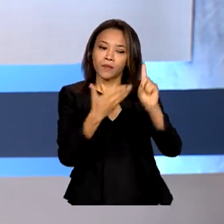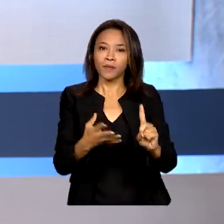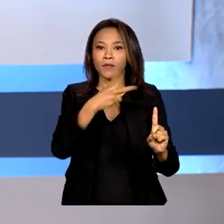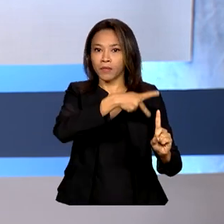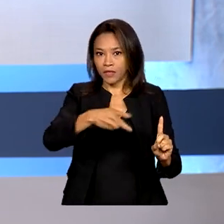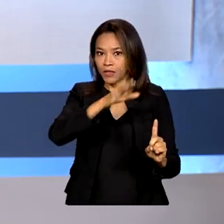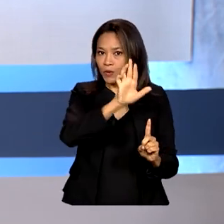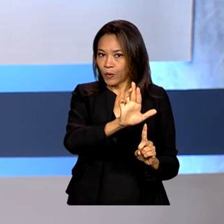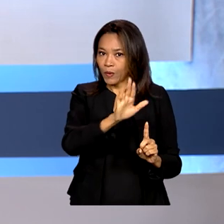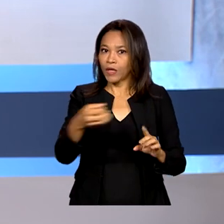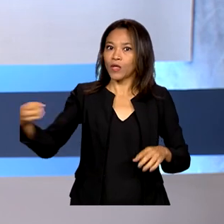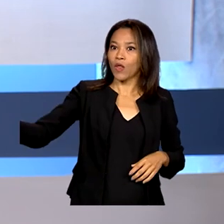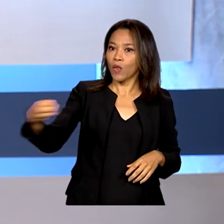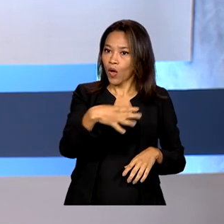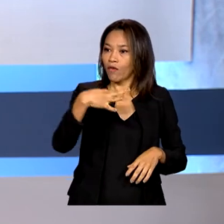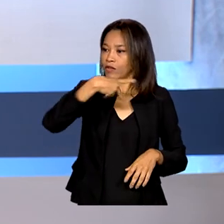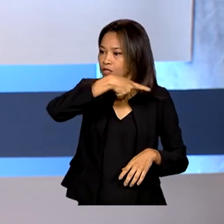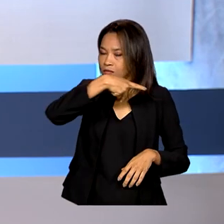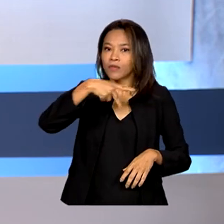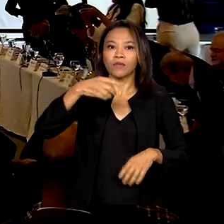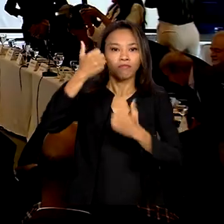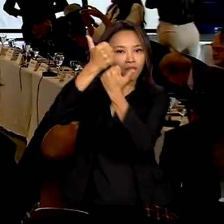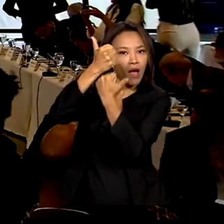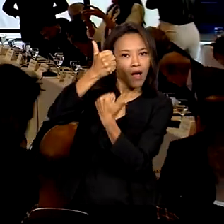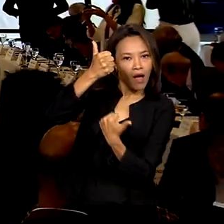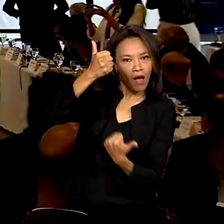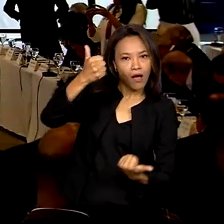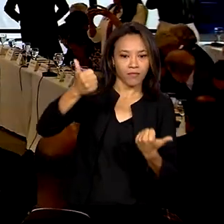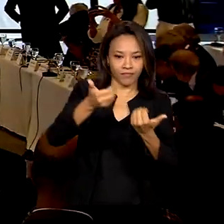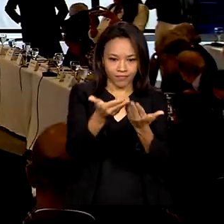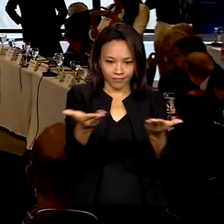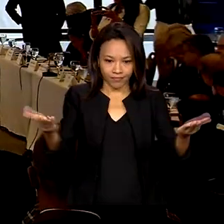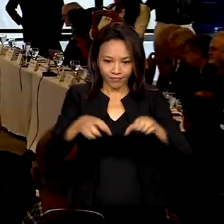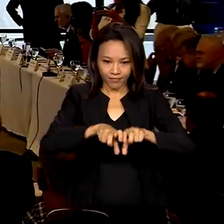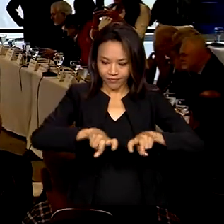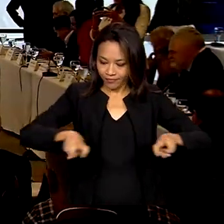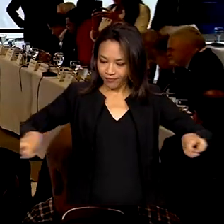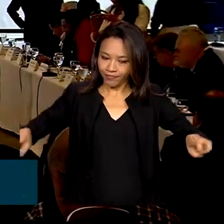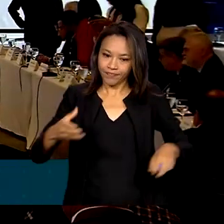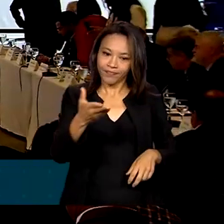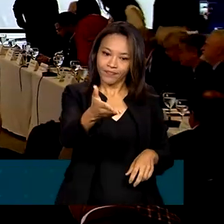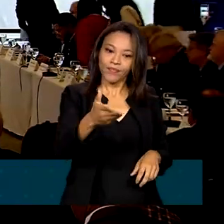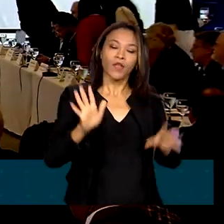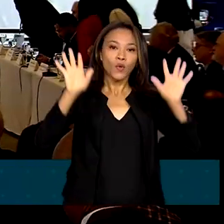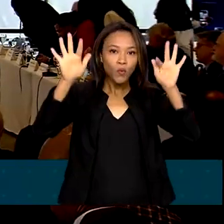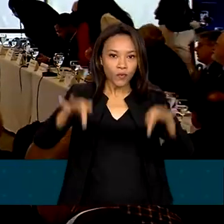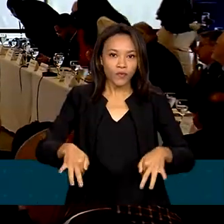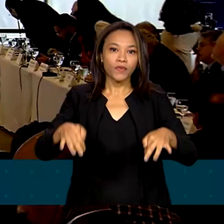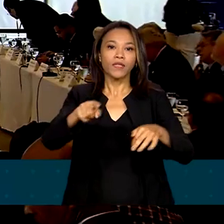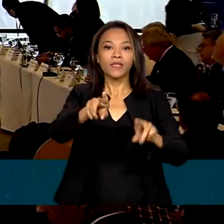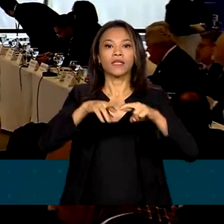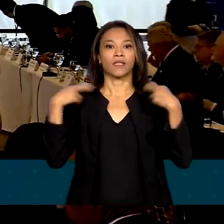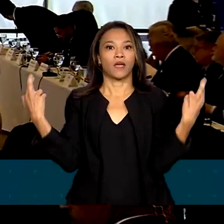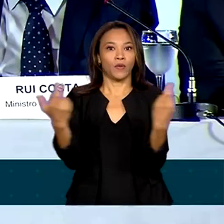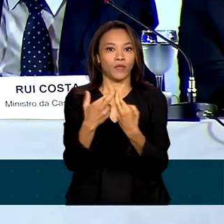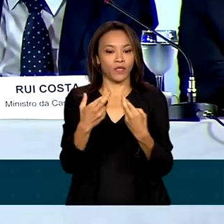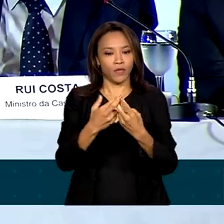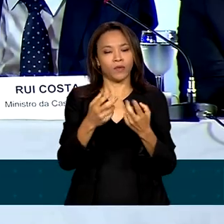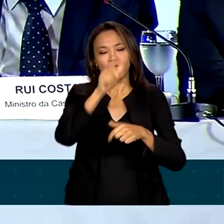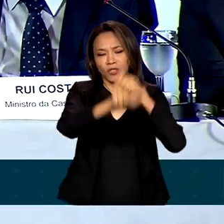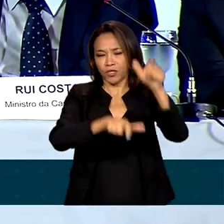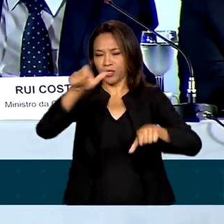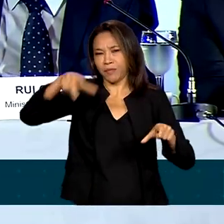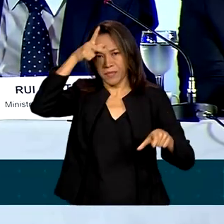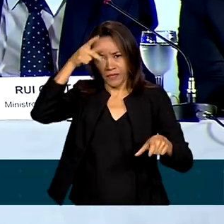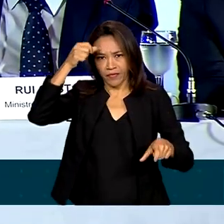deu posse à nova diretoria da instituição. No encerramento da reunião geral da Frente Nacional de Prefeitos, o